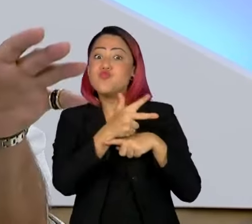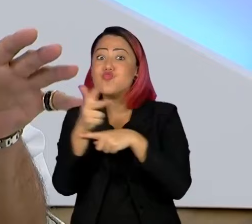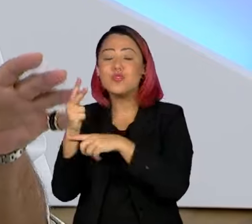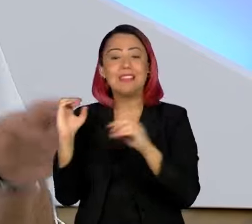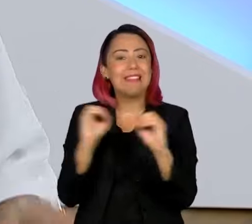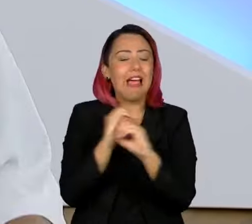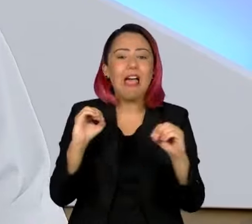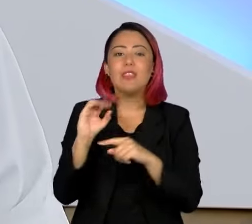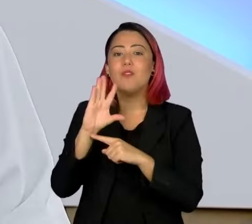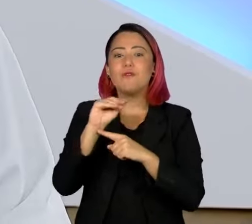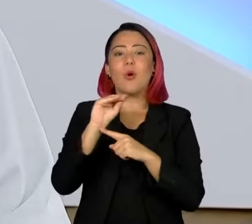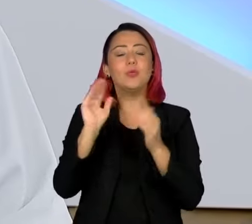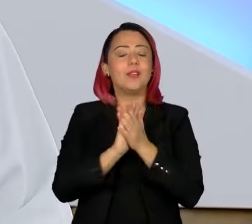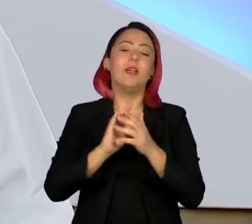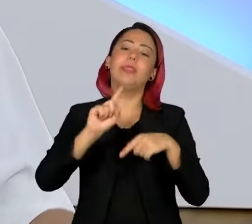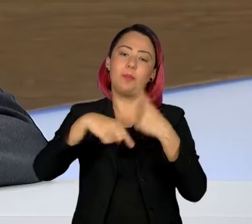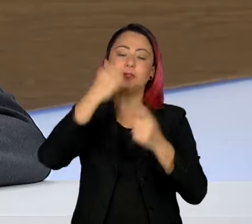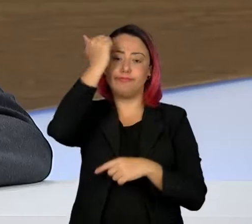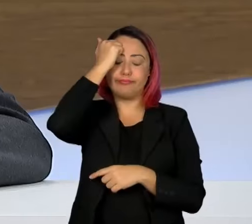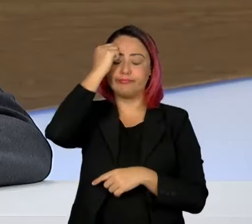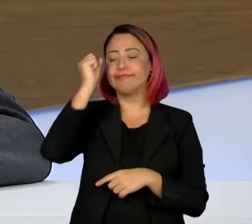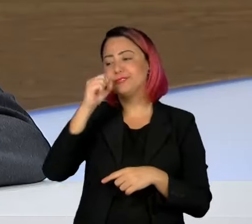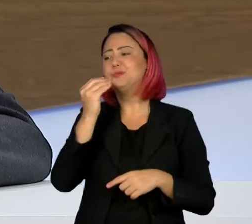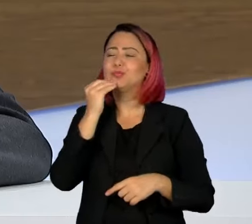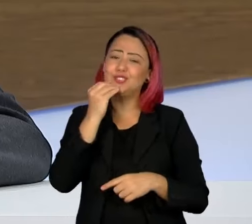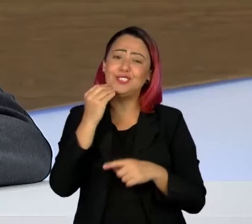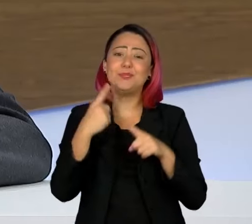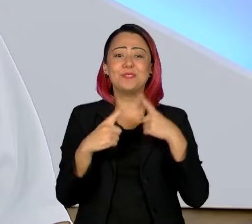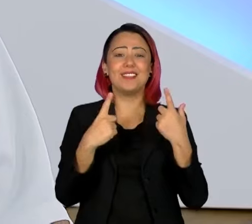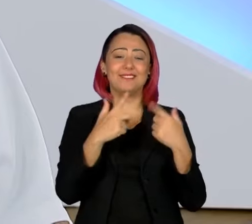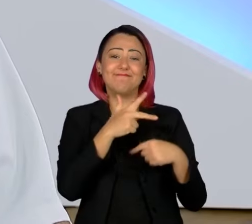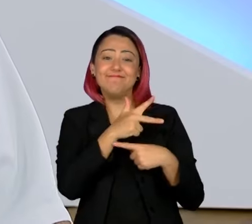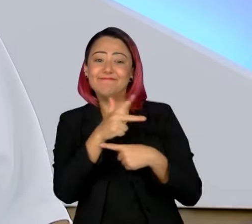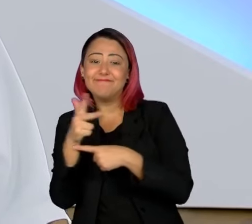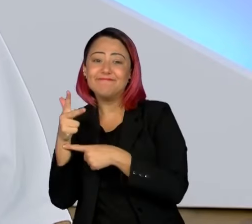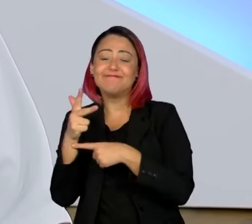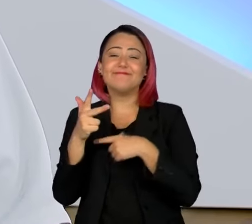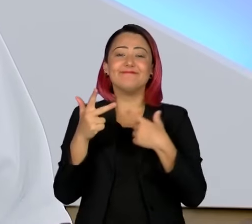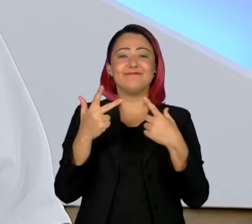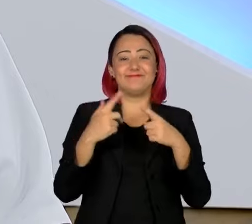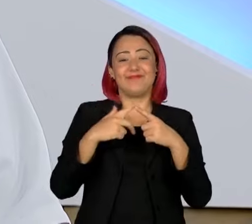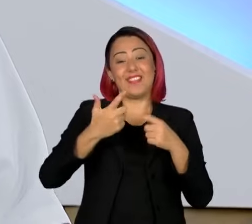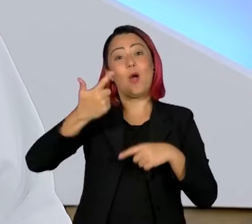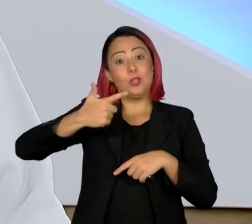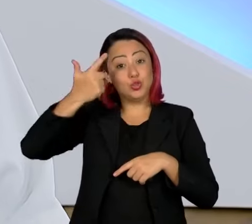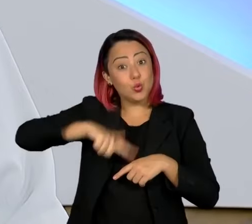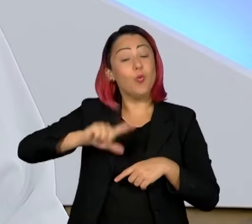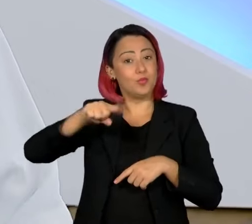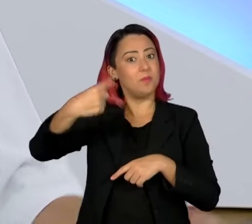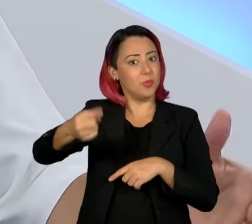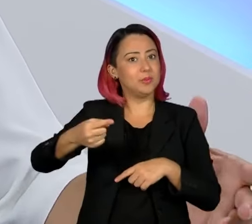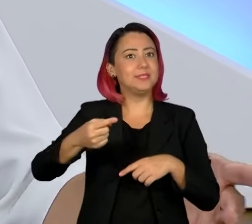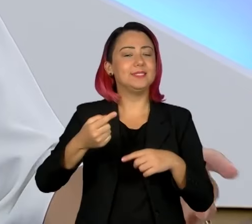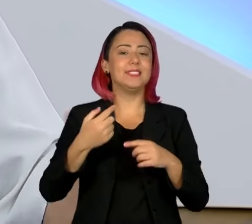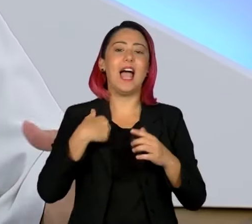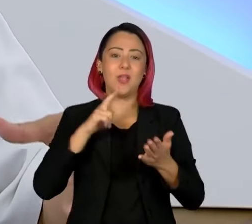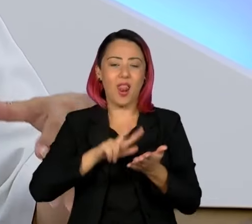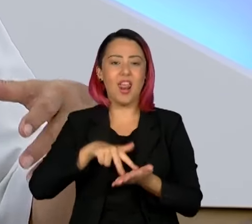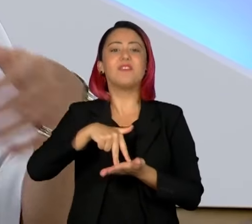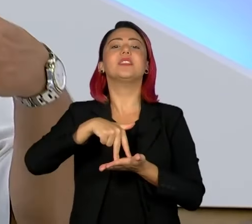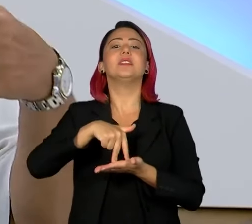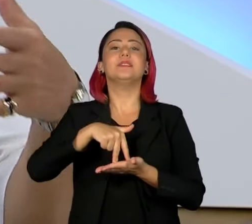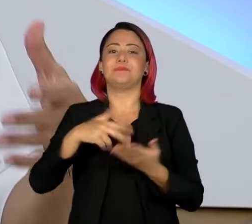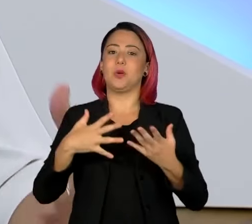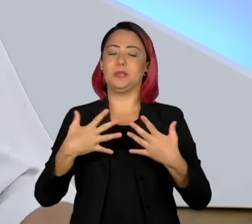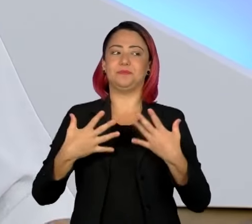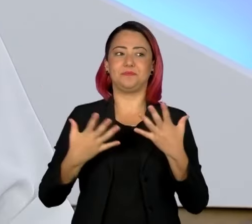fotografei nada, depois me arrependi. Eu digo, poxa, seria tão legal. Dessa segunda vez, porque aconteceu a segunda vez, eu levantei, digo, agora eu